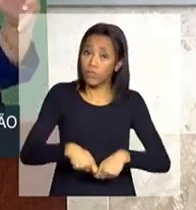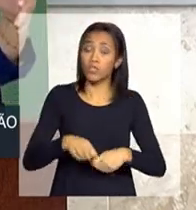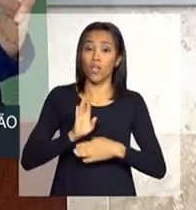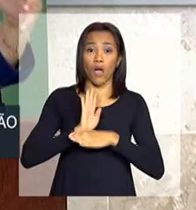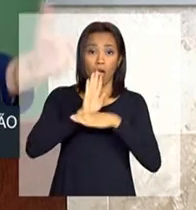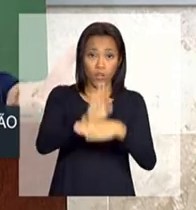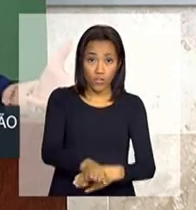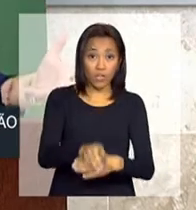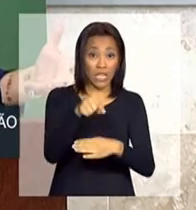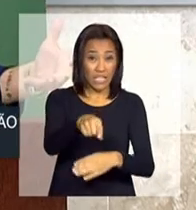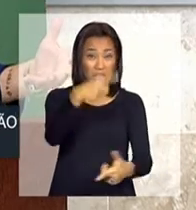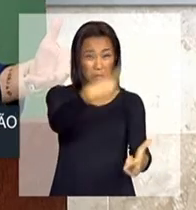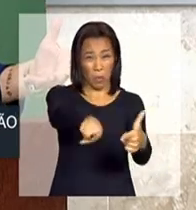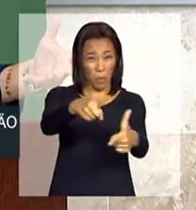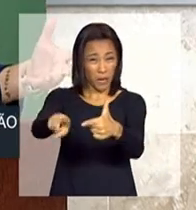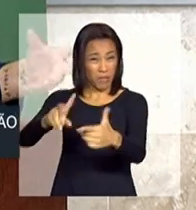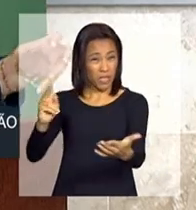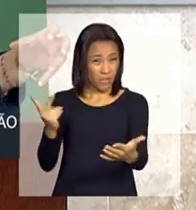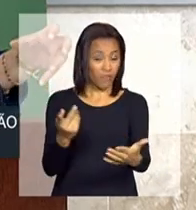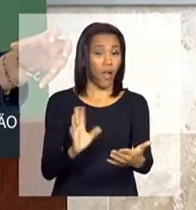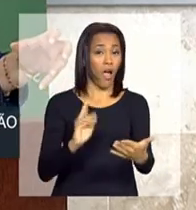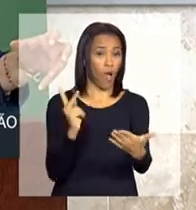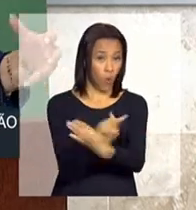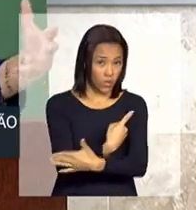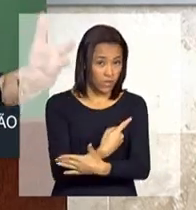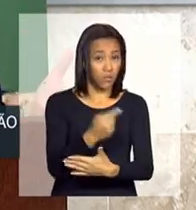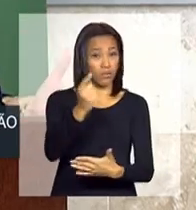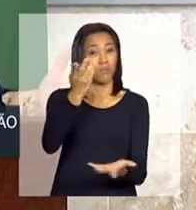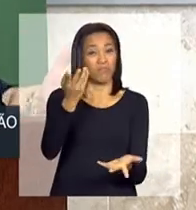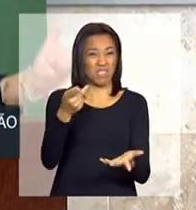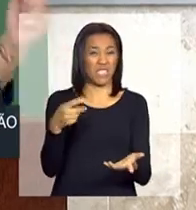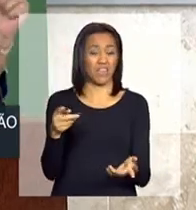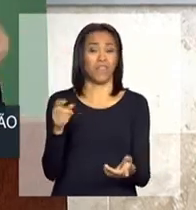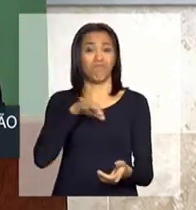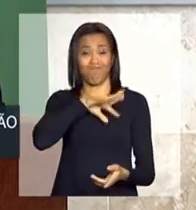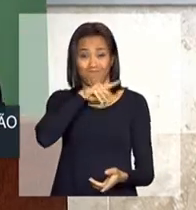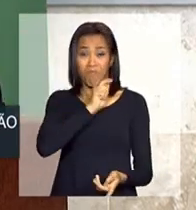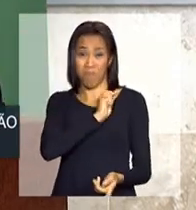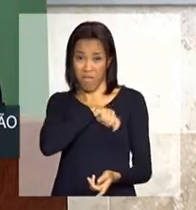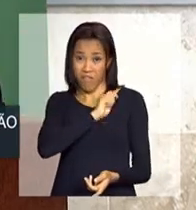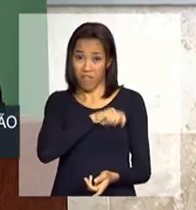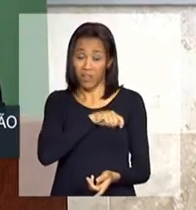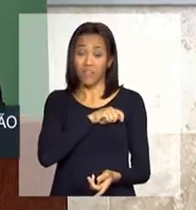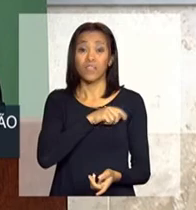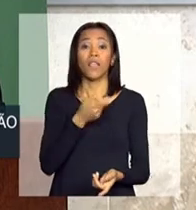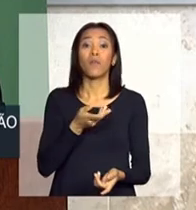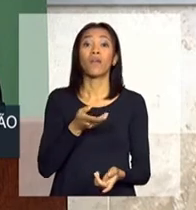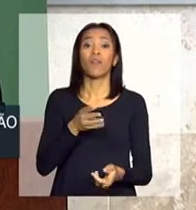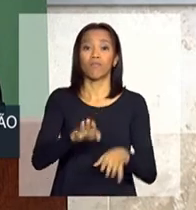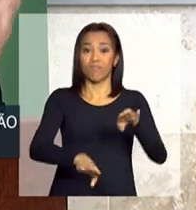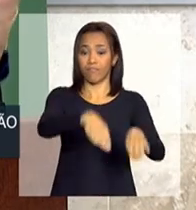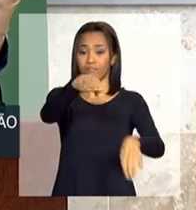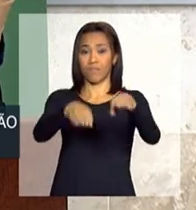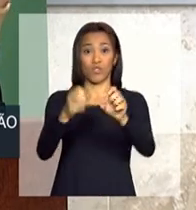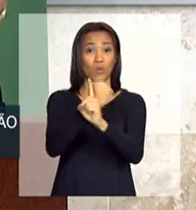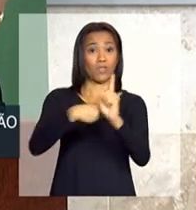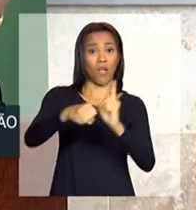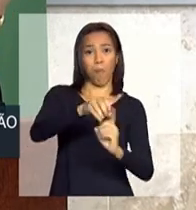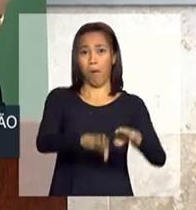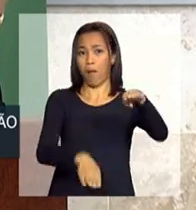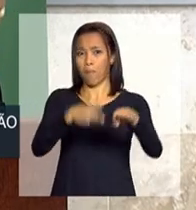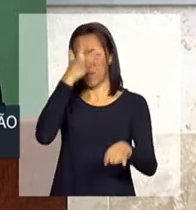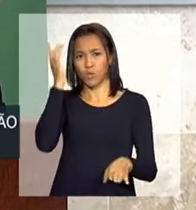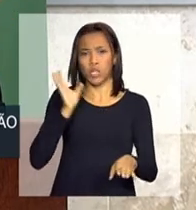um problema drástico para o Brasil, um problema perverso, que era o problema da sua desigualdade. E, por isso, nós